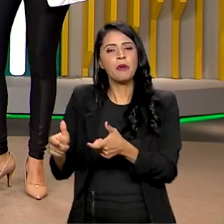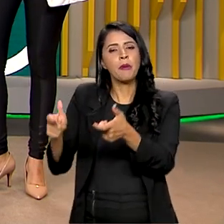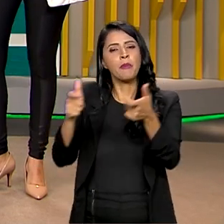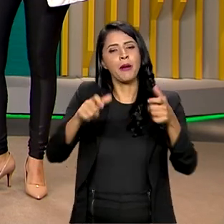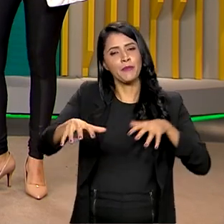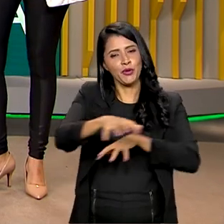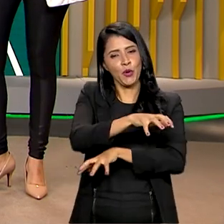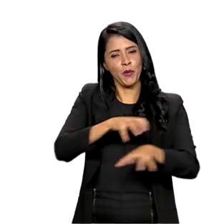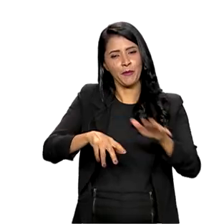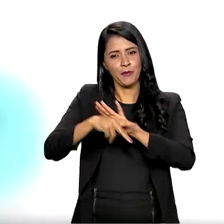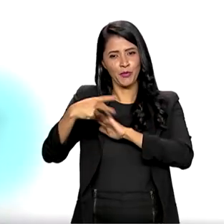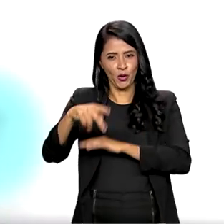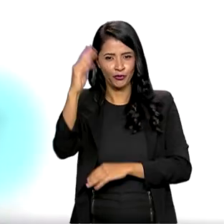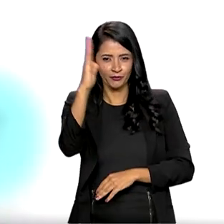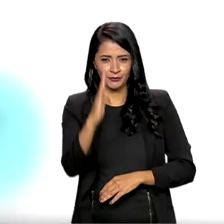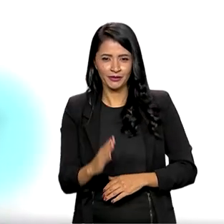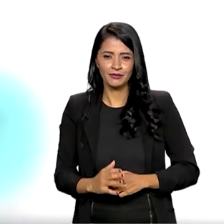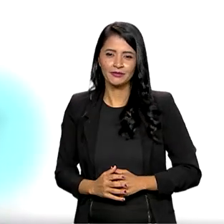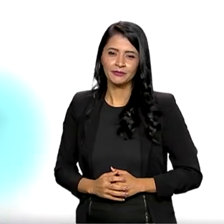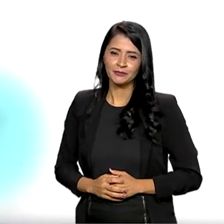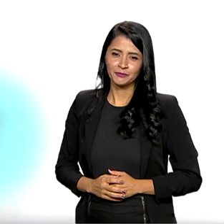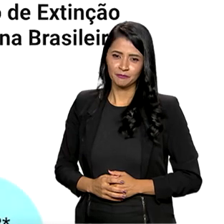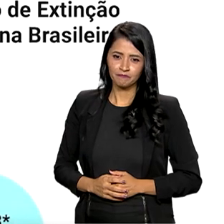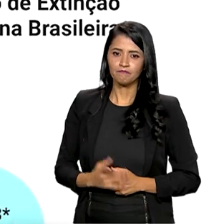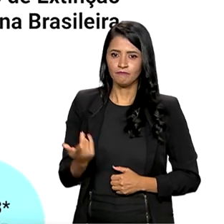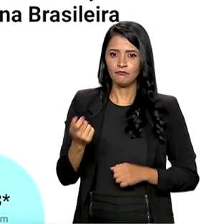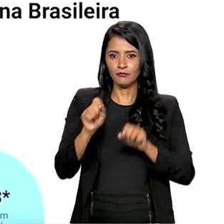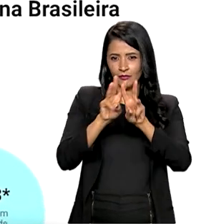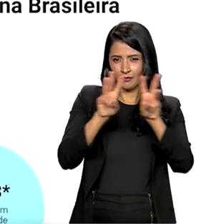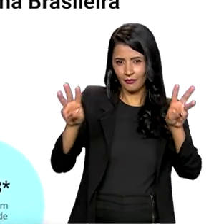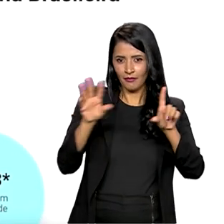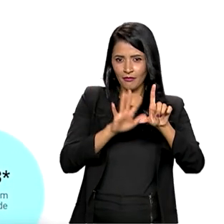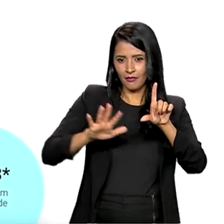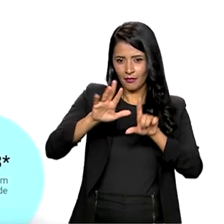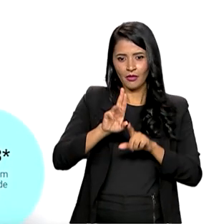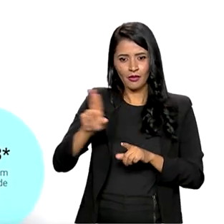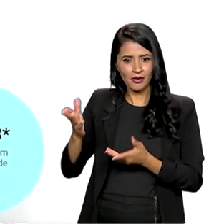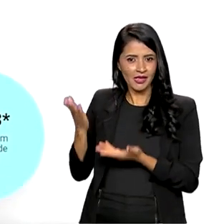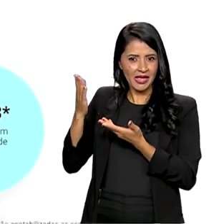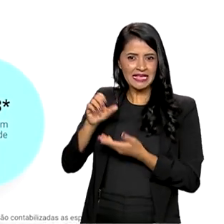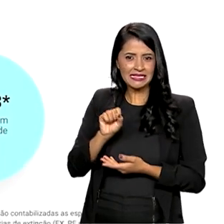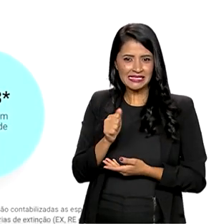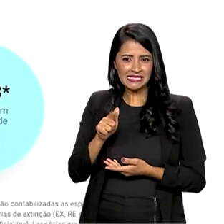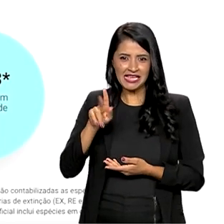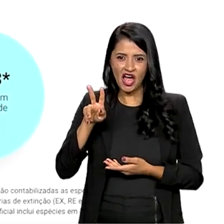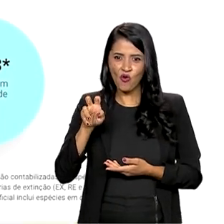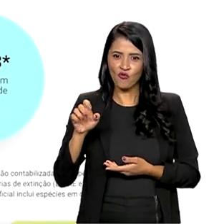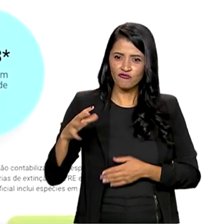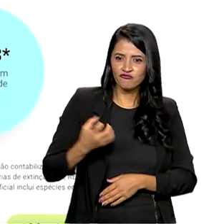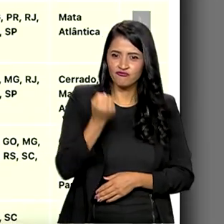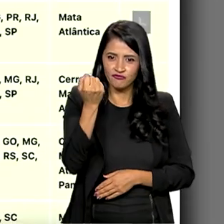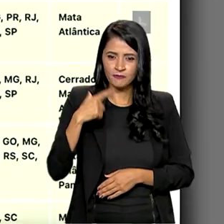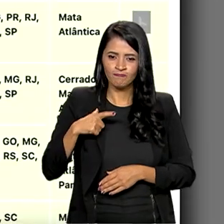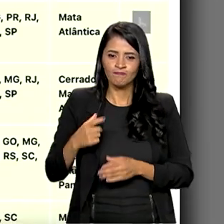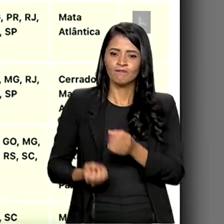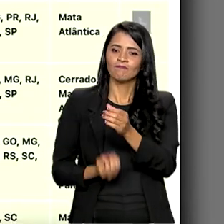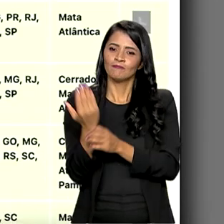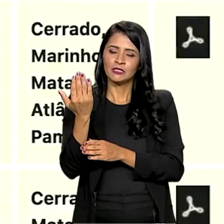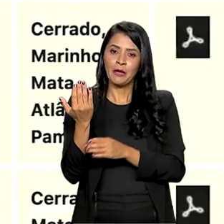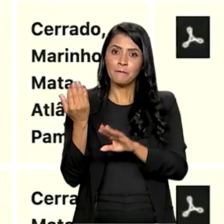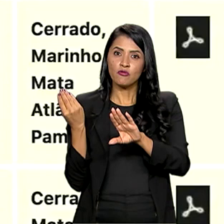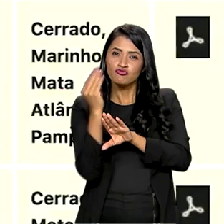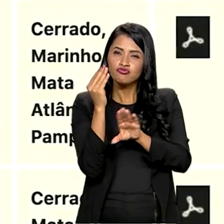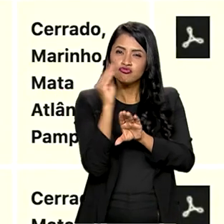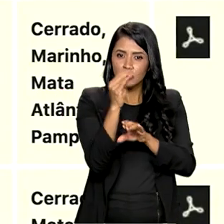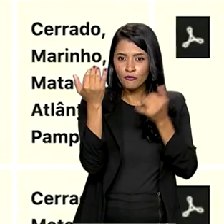biomas do país. A plataforma, denominada Salve, foi criada para centralizar informações